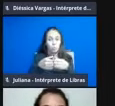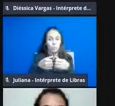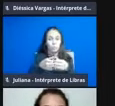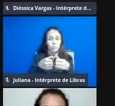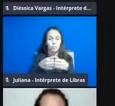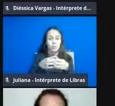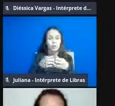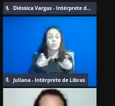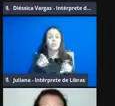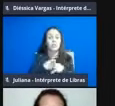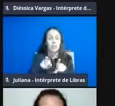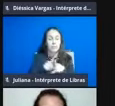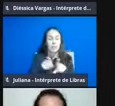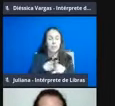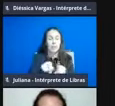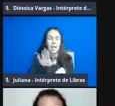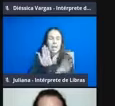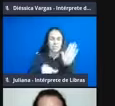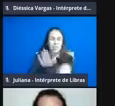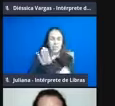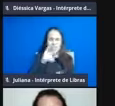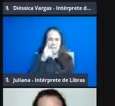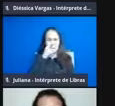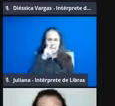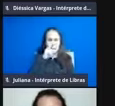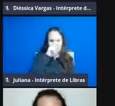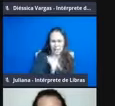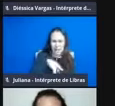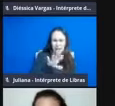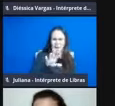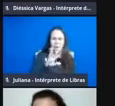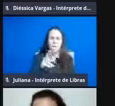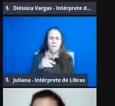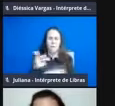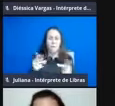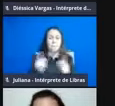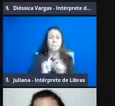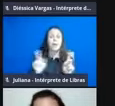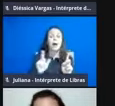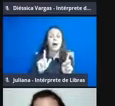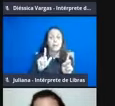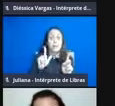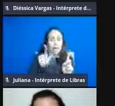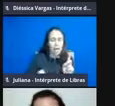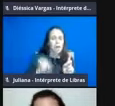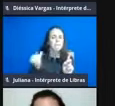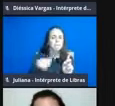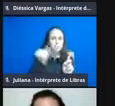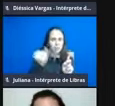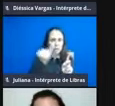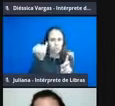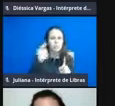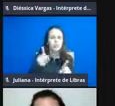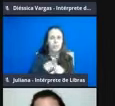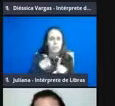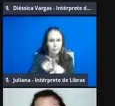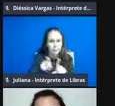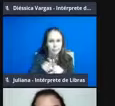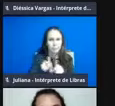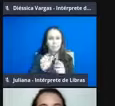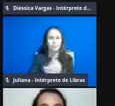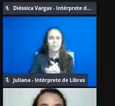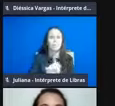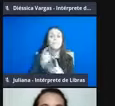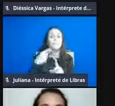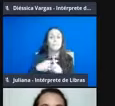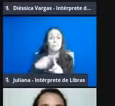vezes, é tido como um vilão, né, dentro dos insetos, mas que tem uma grande importância em função de ser um